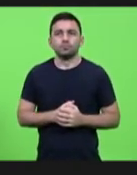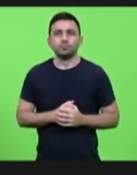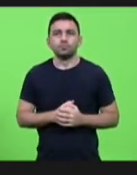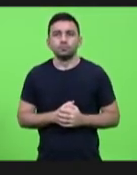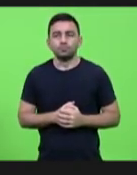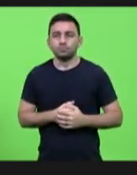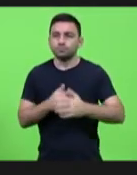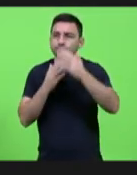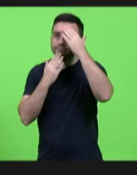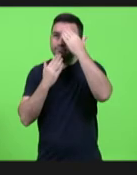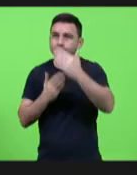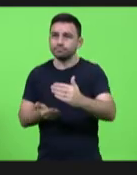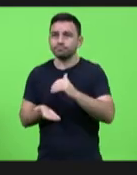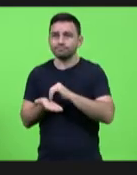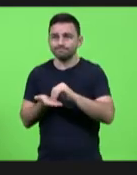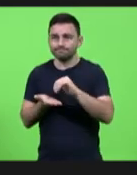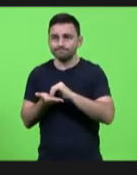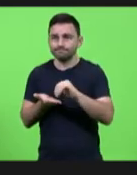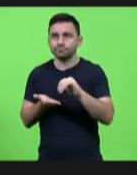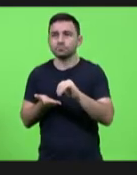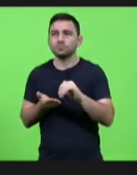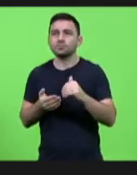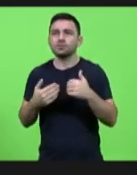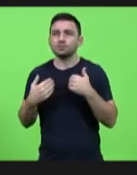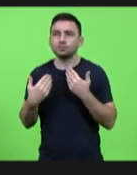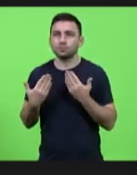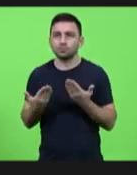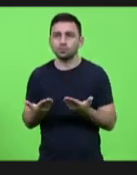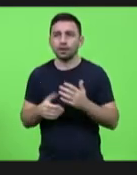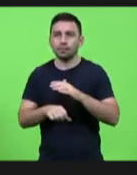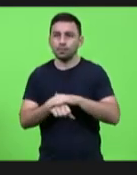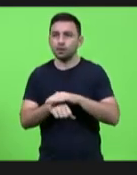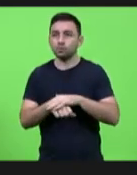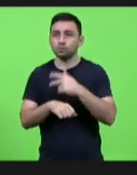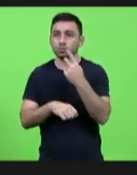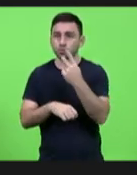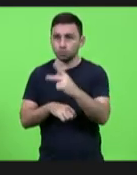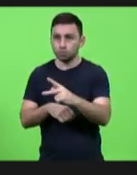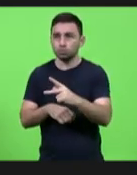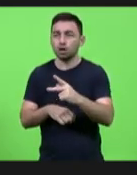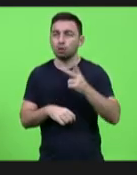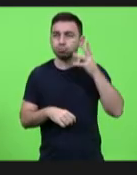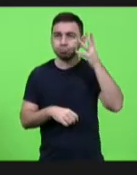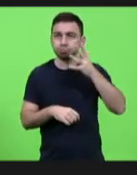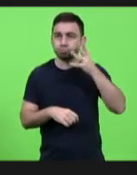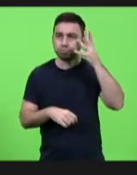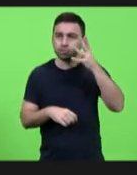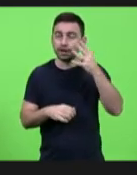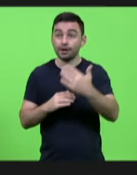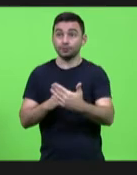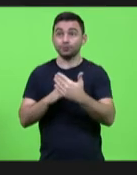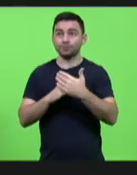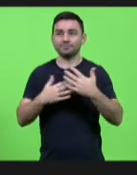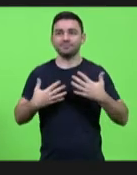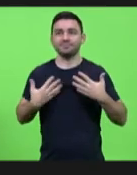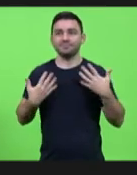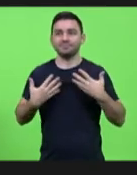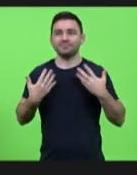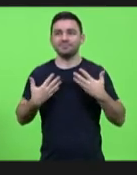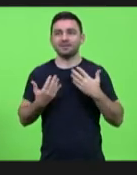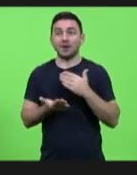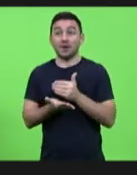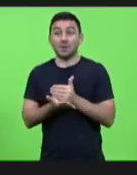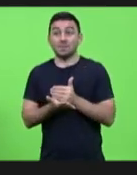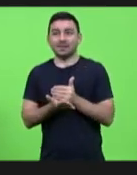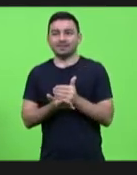Muito obrigada, secretário. As suas palavras nos ajudam a dar ânimo, né? Começar bem a